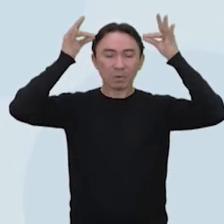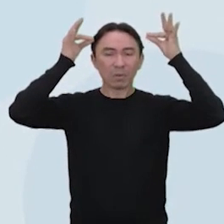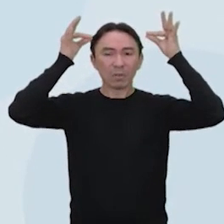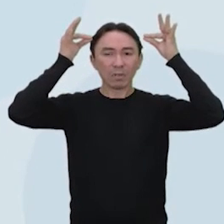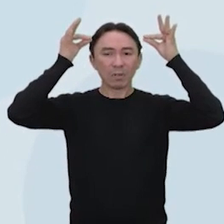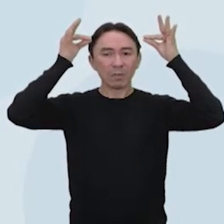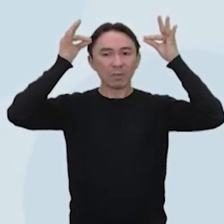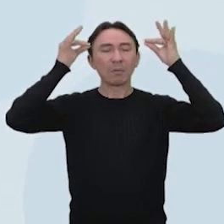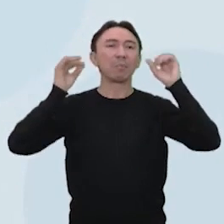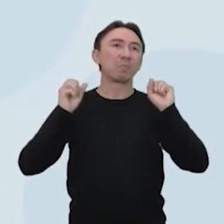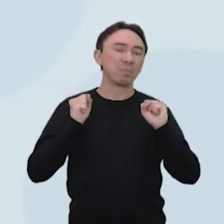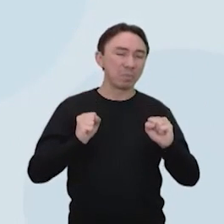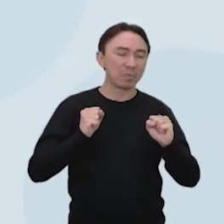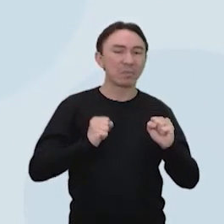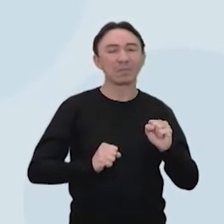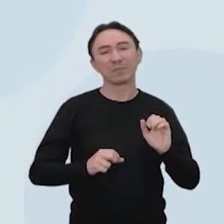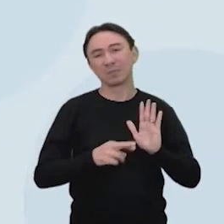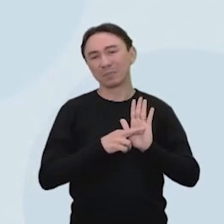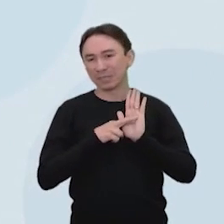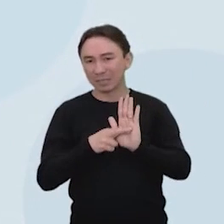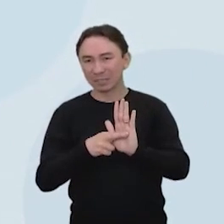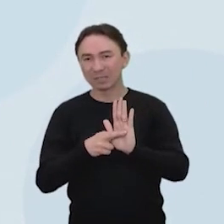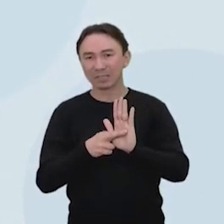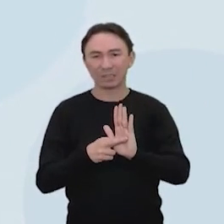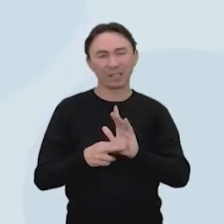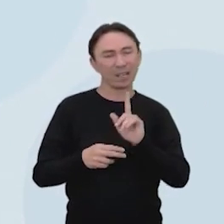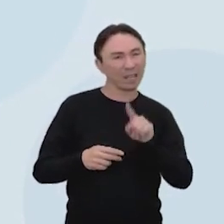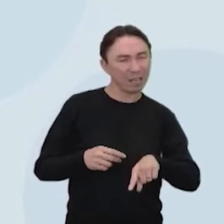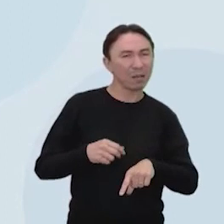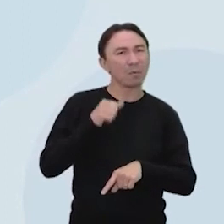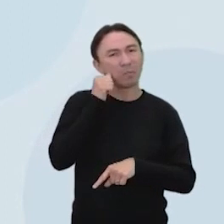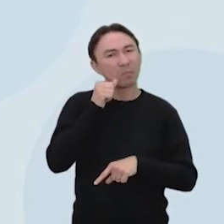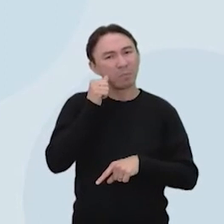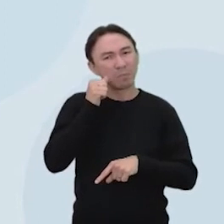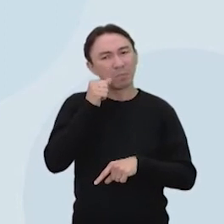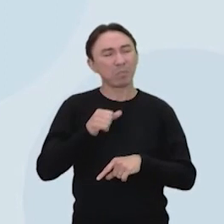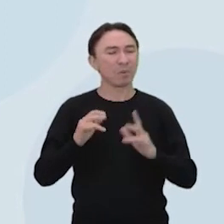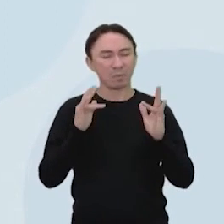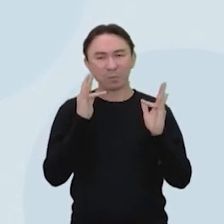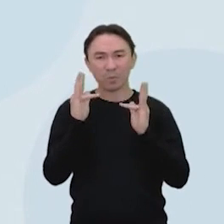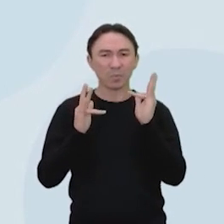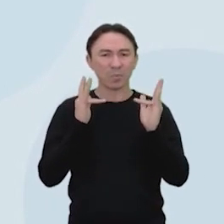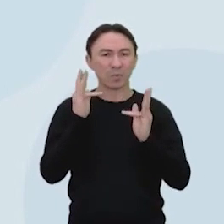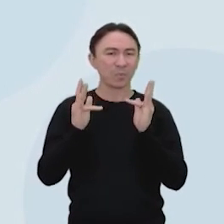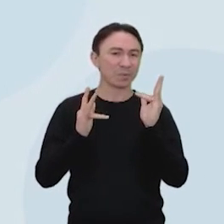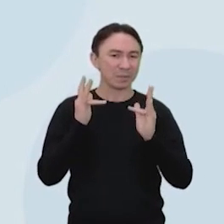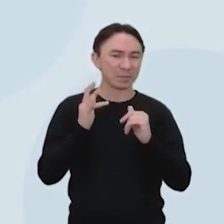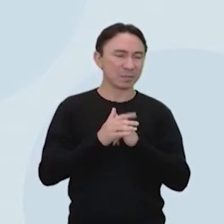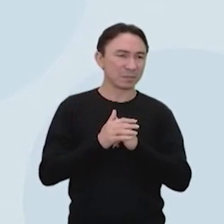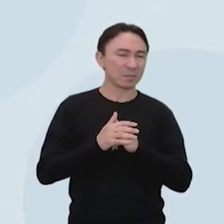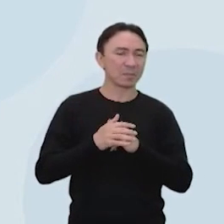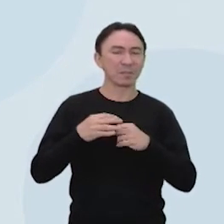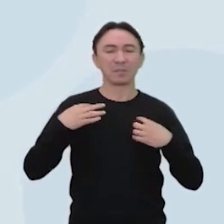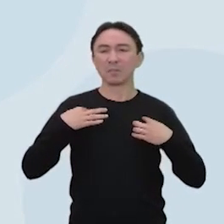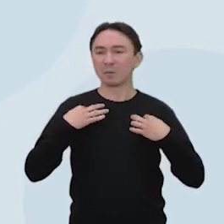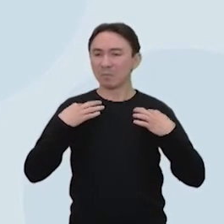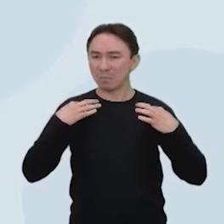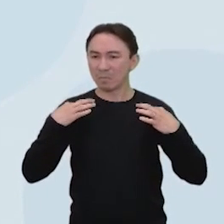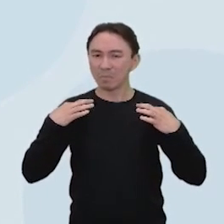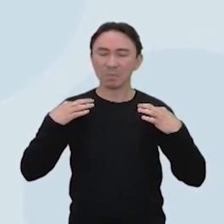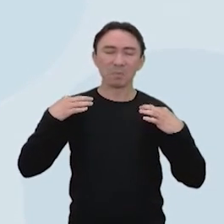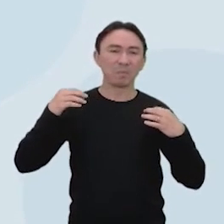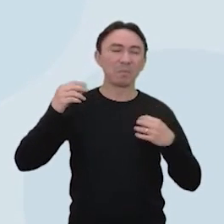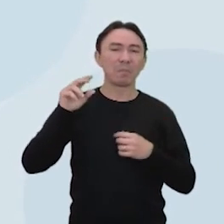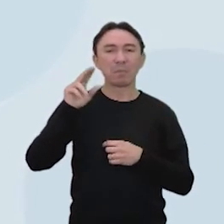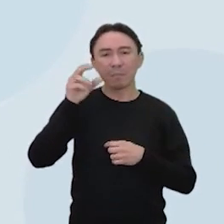representa alguma coisa. Então, será que é uma noiva? Será? Acho que o branco simboliza pureza. Pureza. que é uma coisa pura?